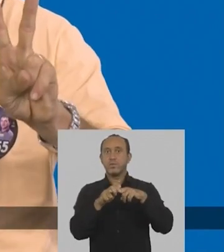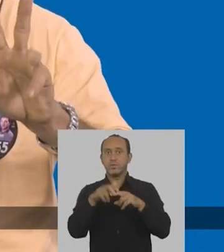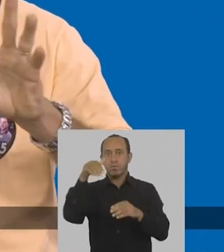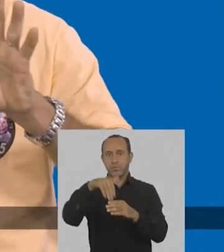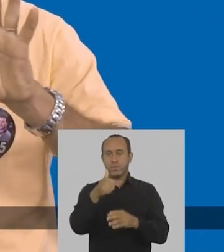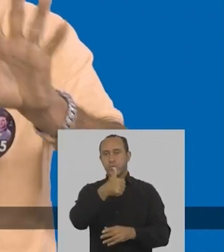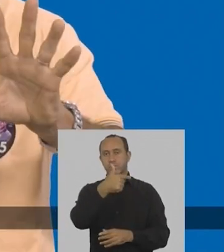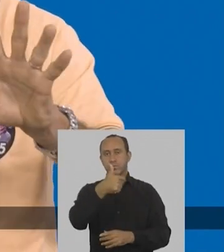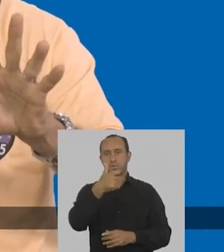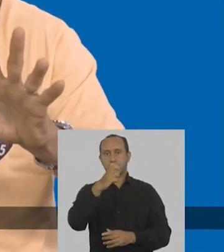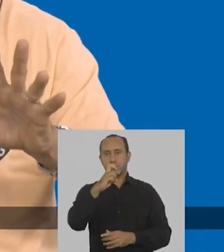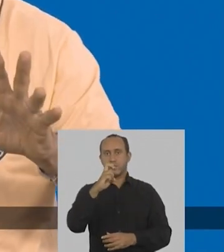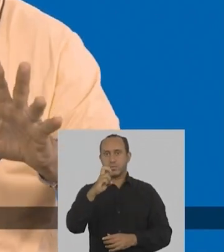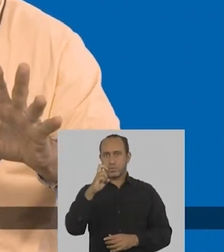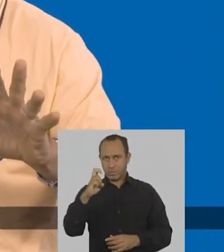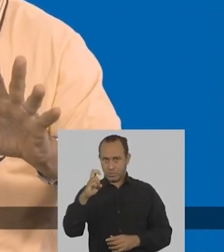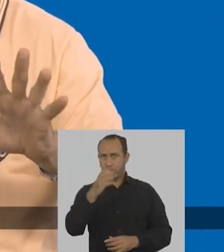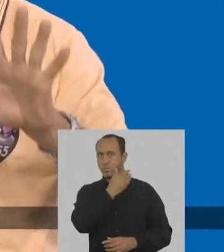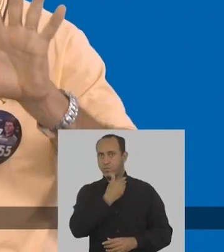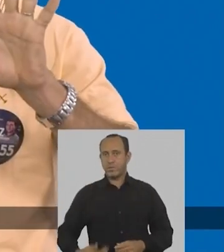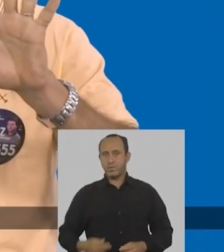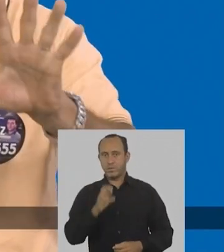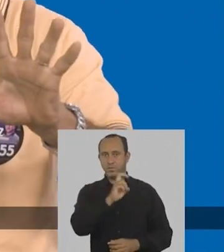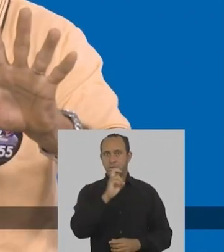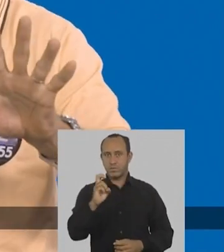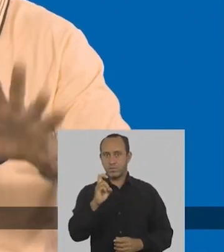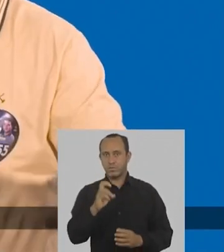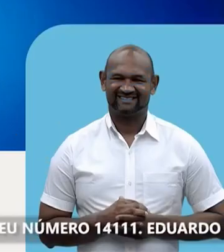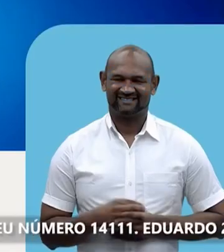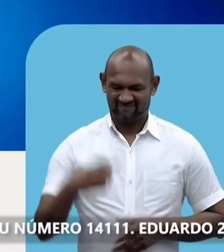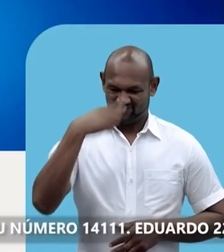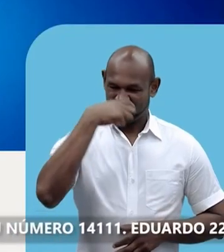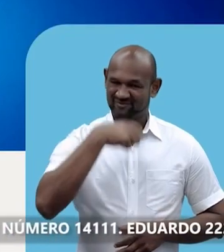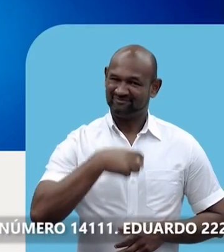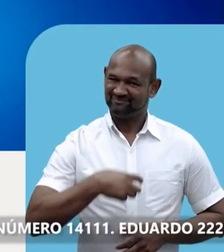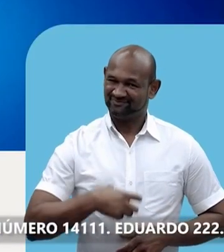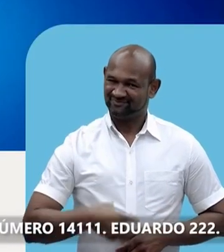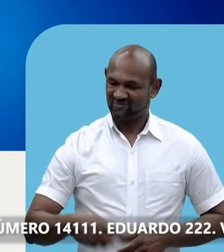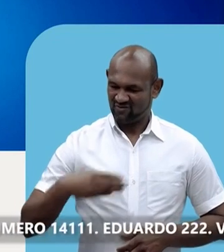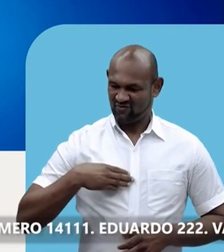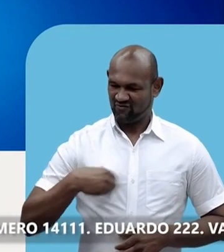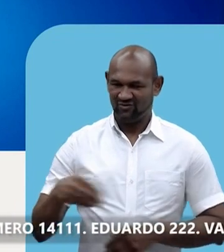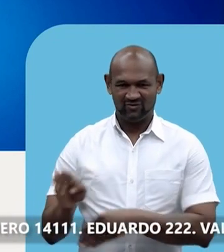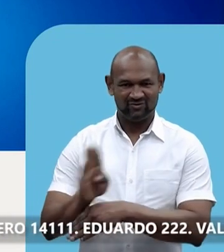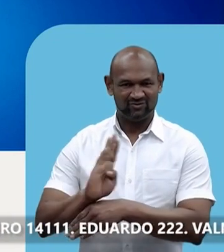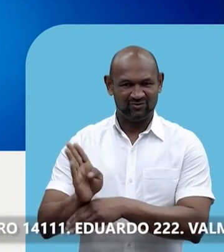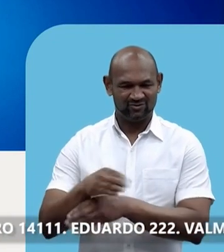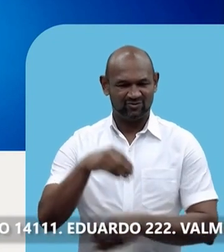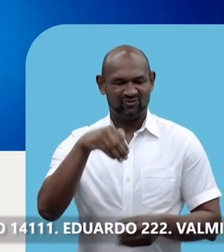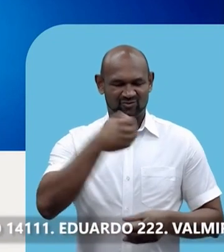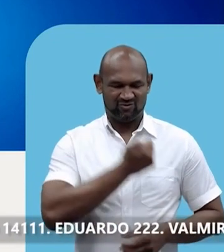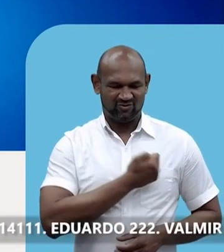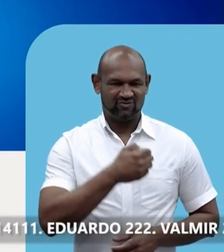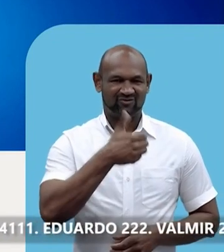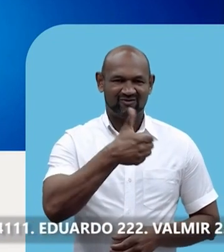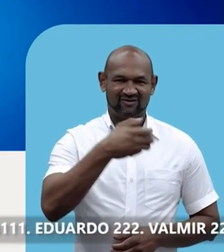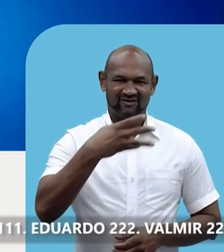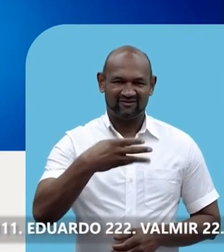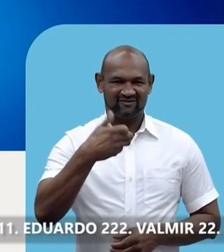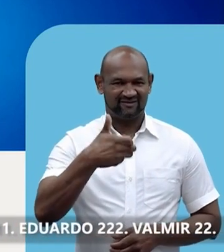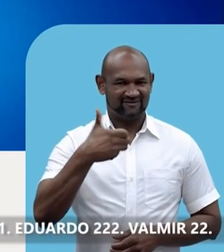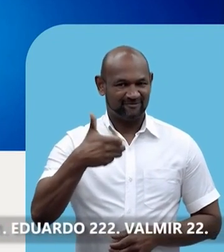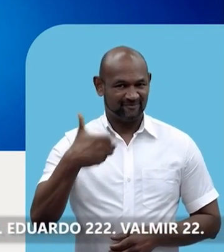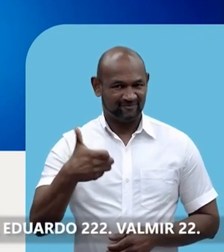12555 para governador Fábio, 55. Sou Juliano Dupal, filho do Sousa do Rio de do Cinema, com o número 1411,